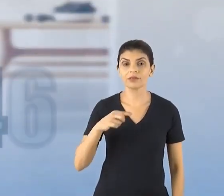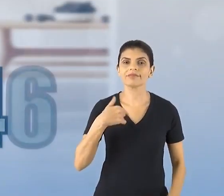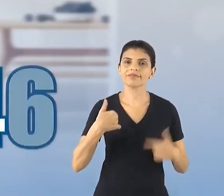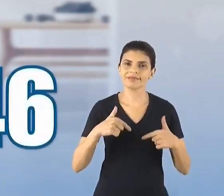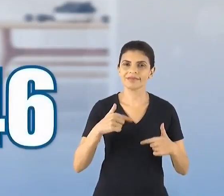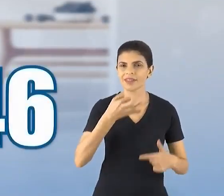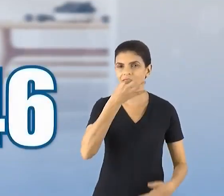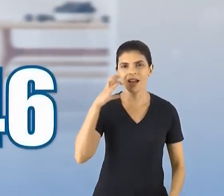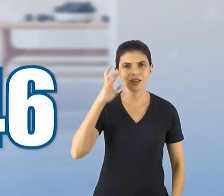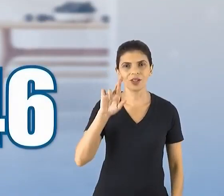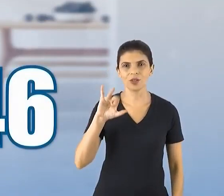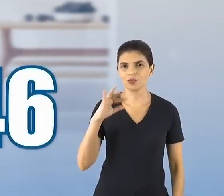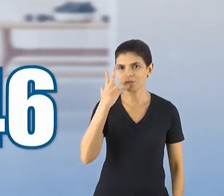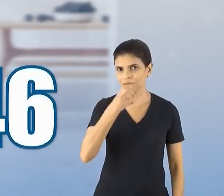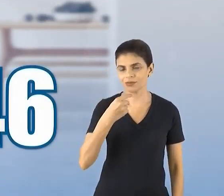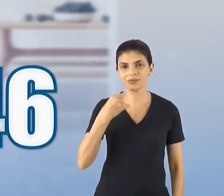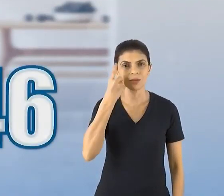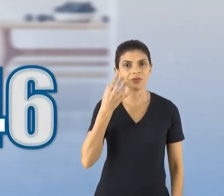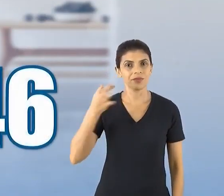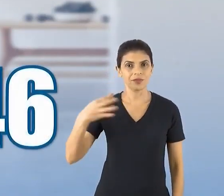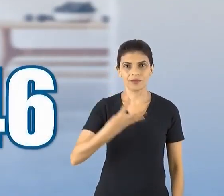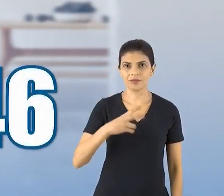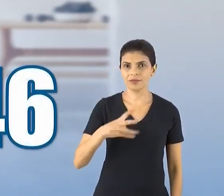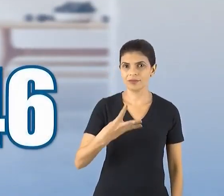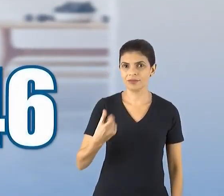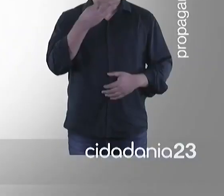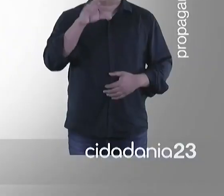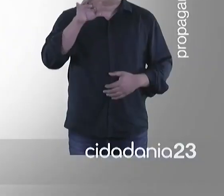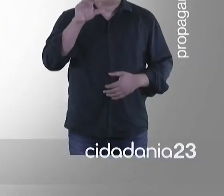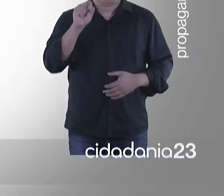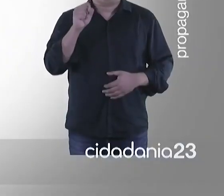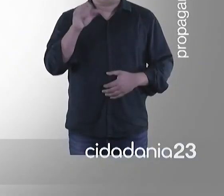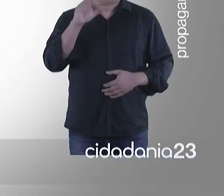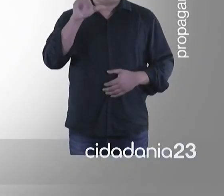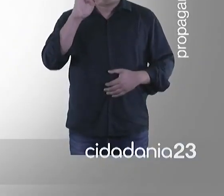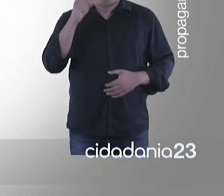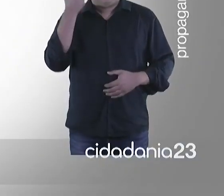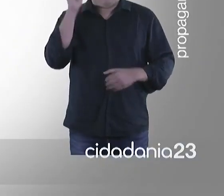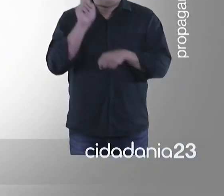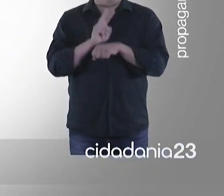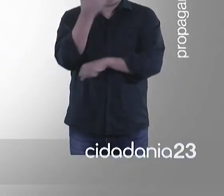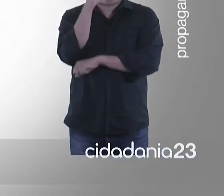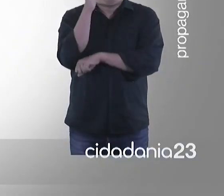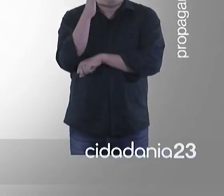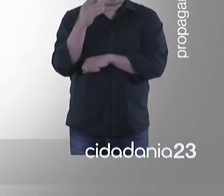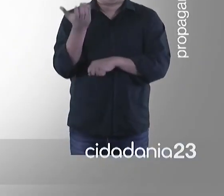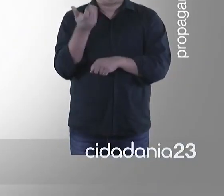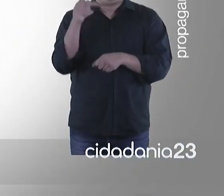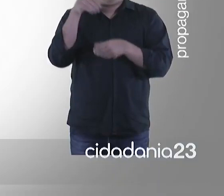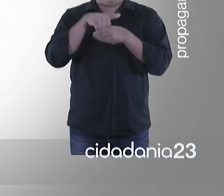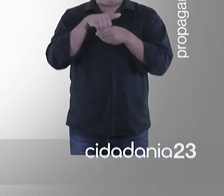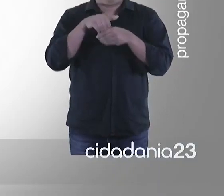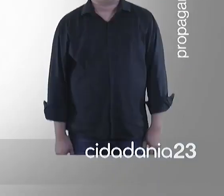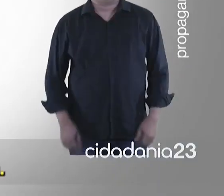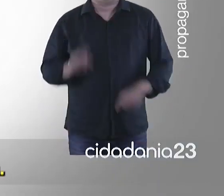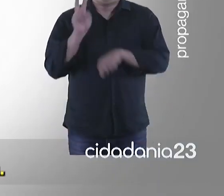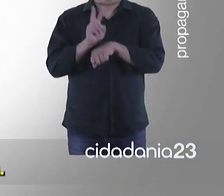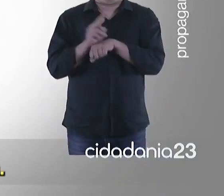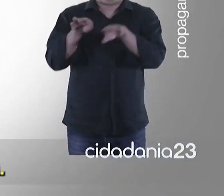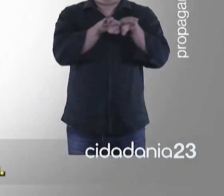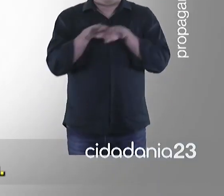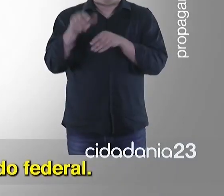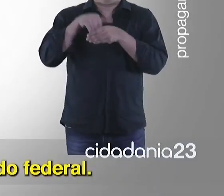Rio Bonito. Deputado federal, 45, 46. De 3, 98, Cleide Gari, pela sustentabilidade. Conto com vocês.